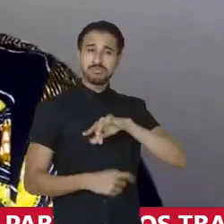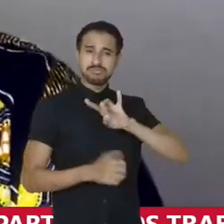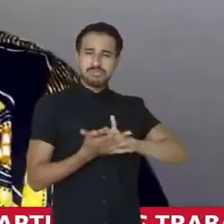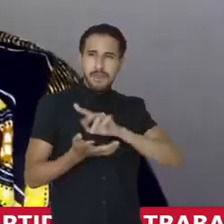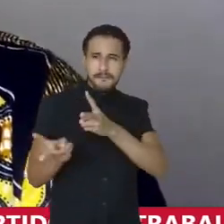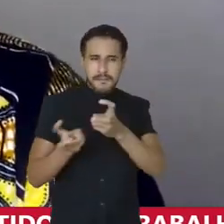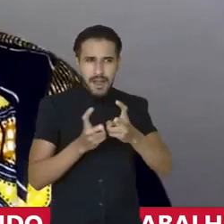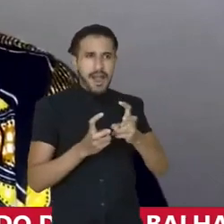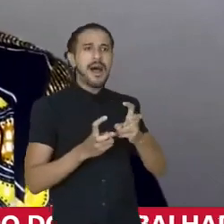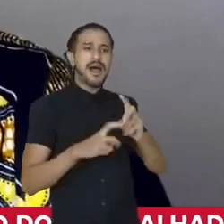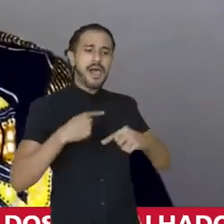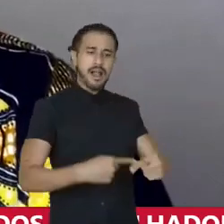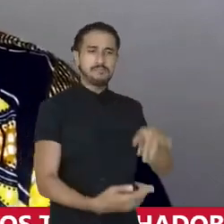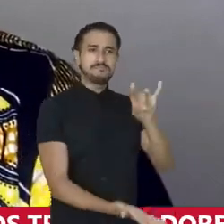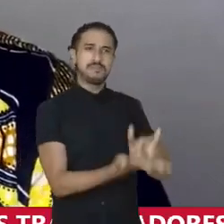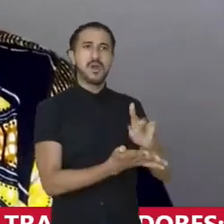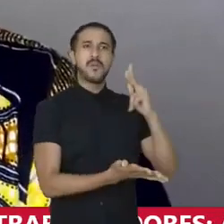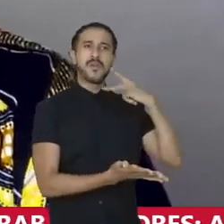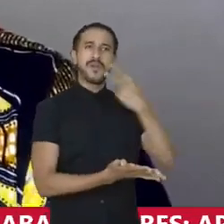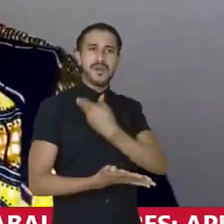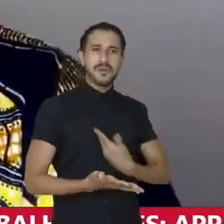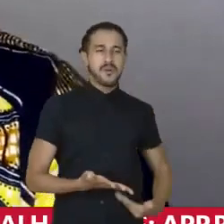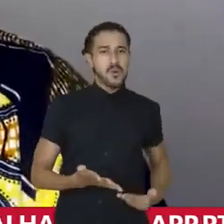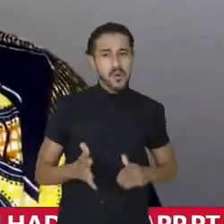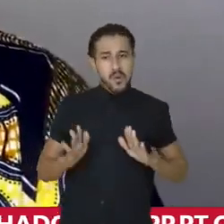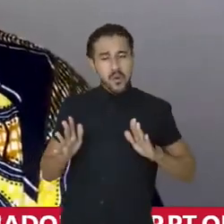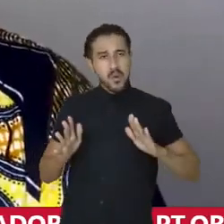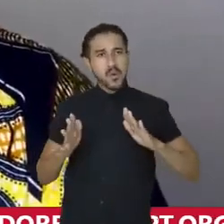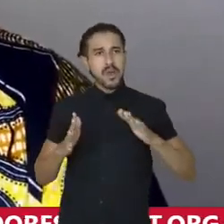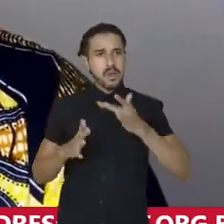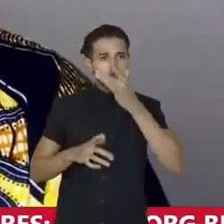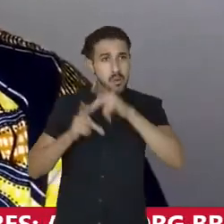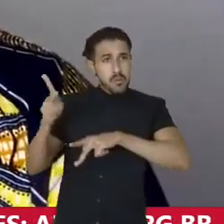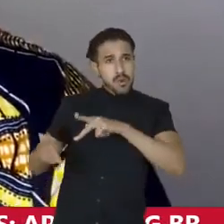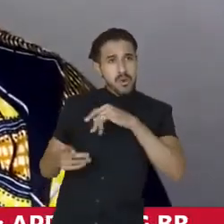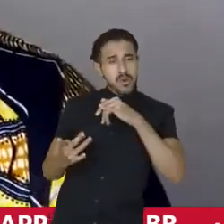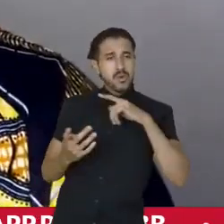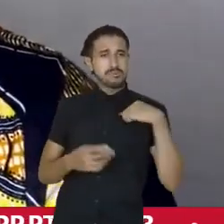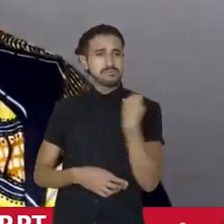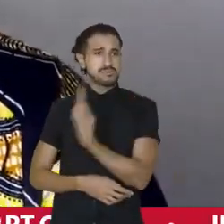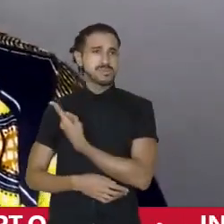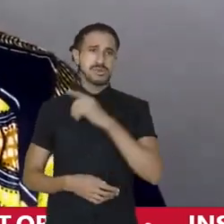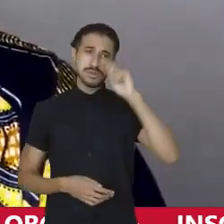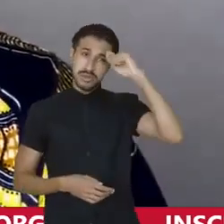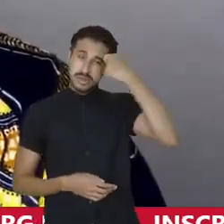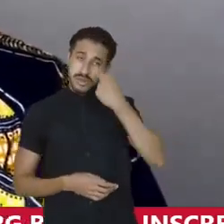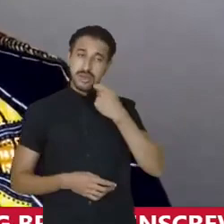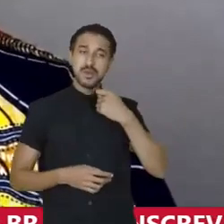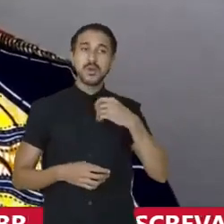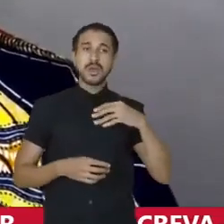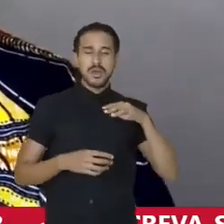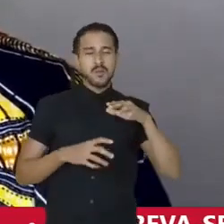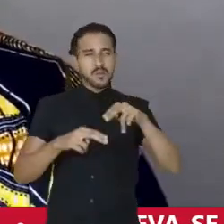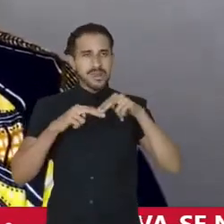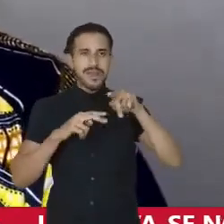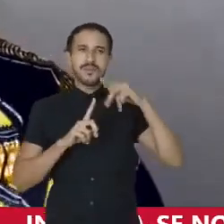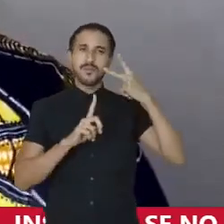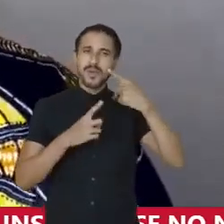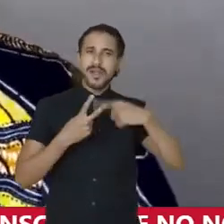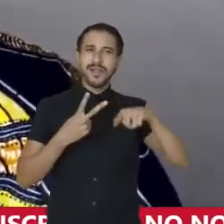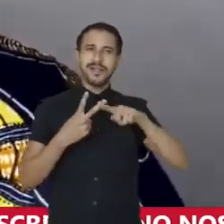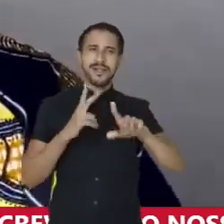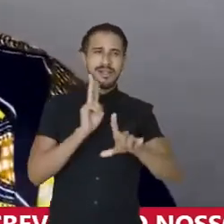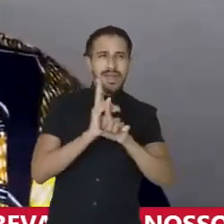ver, concretizar as políticas públicas para corpos como os nossos. então é através dessas políticas, dessas leis,